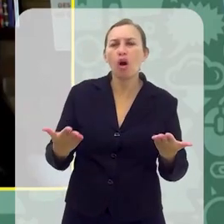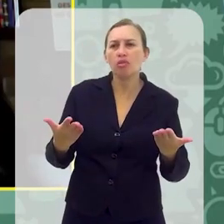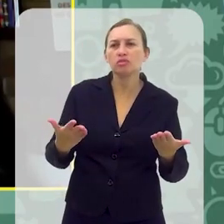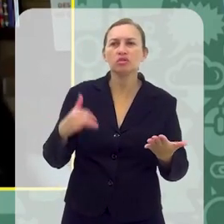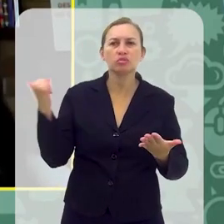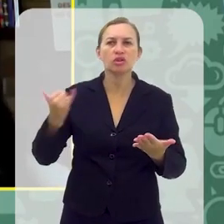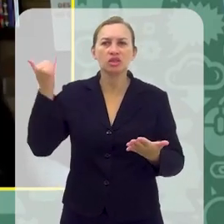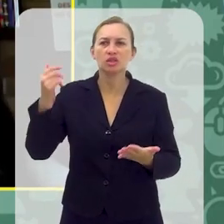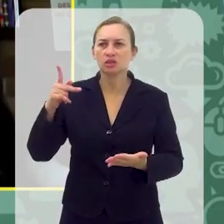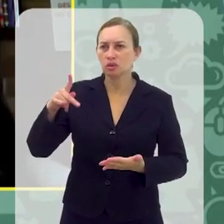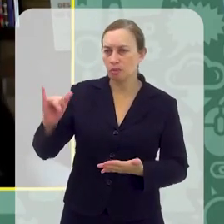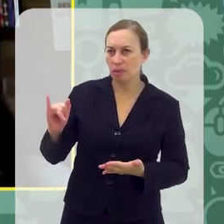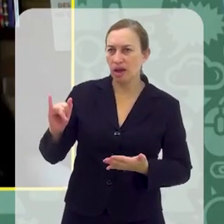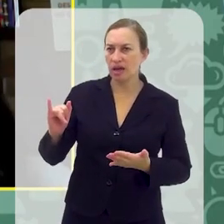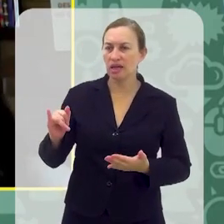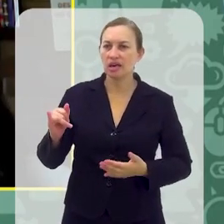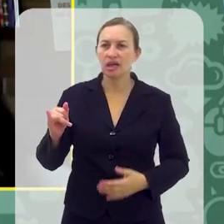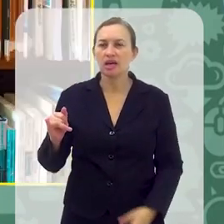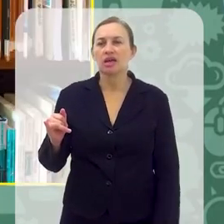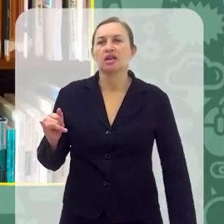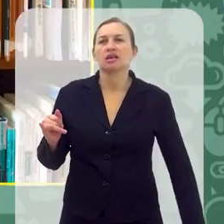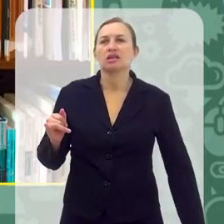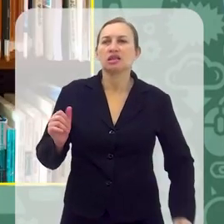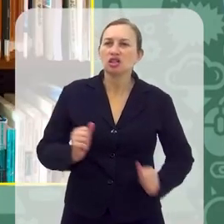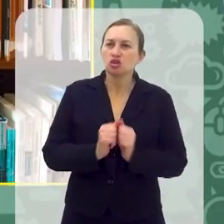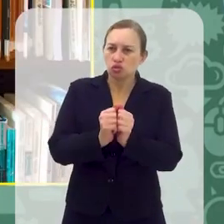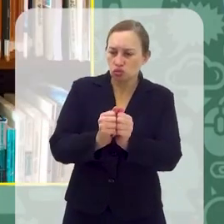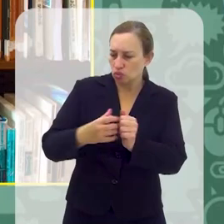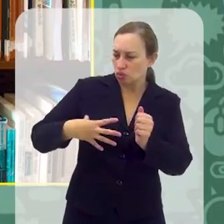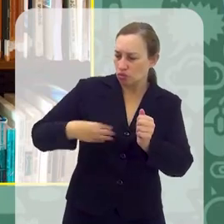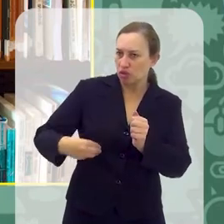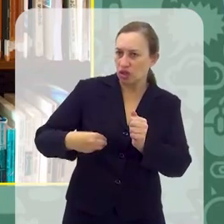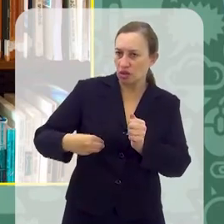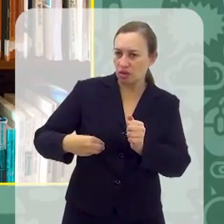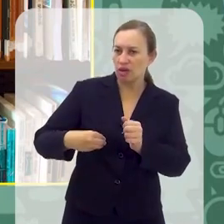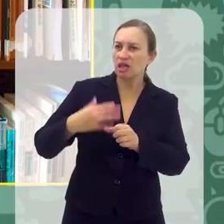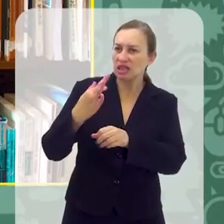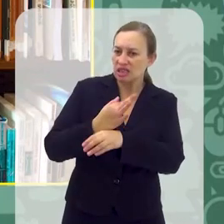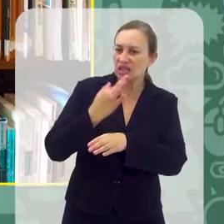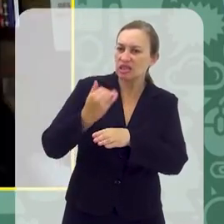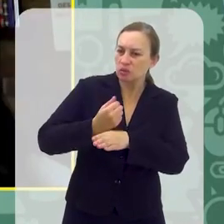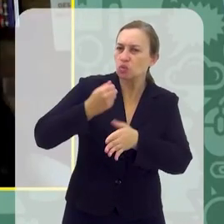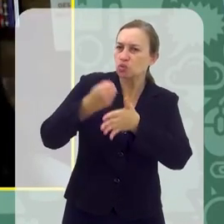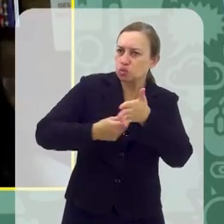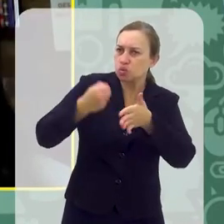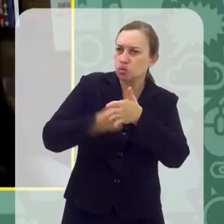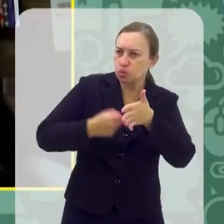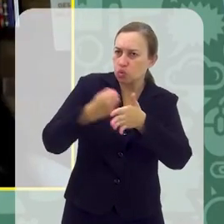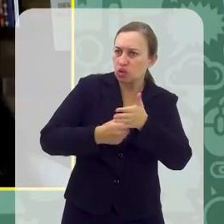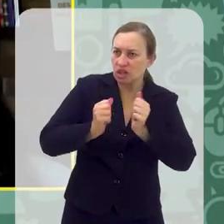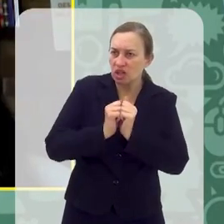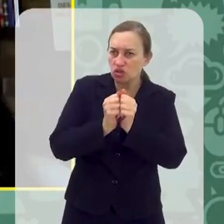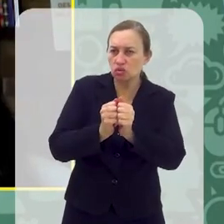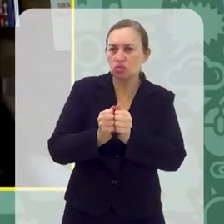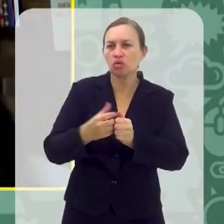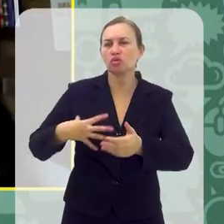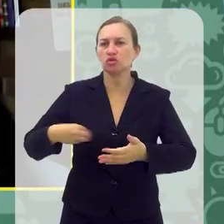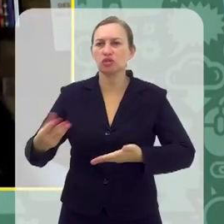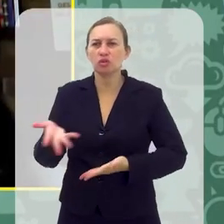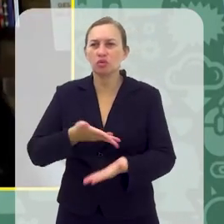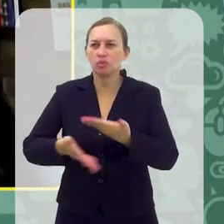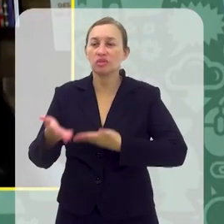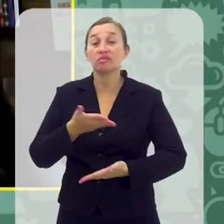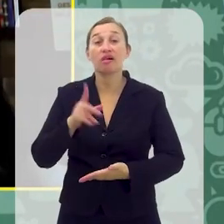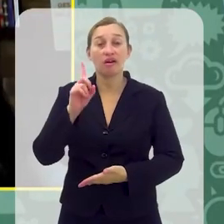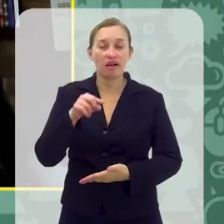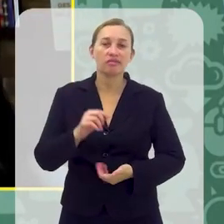importância dos pais se manterem presentes e persistirem ali, né? Nessa presença, nesse envolvimento com os filhos.